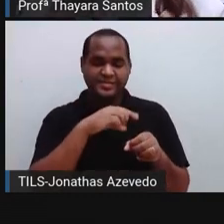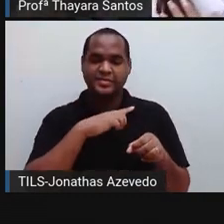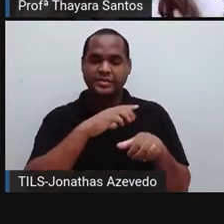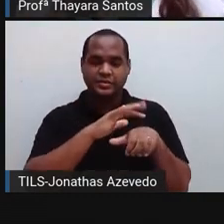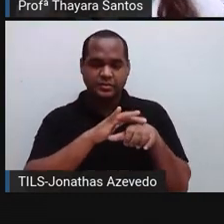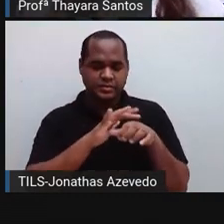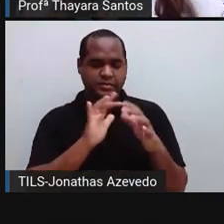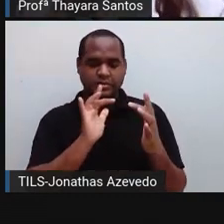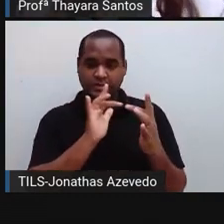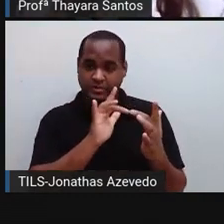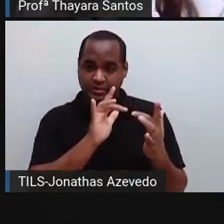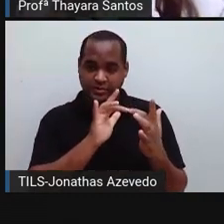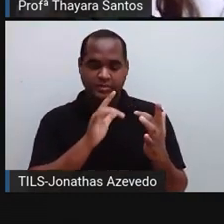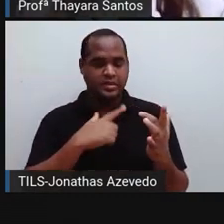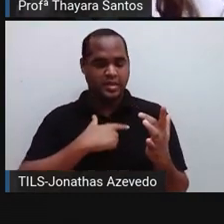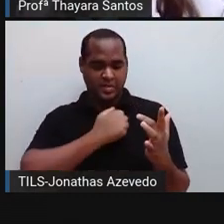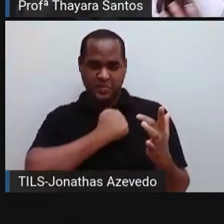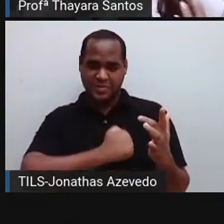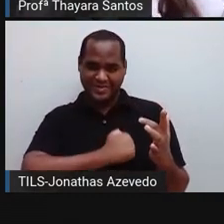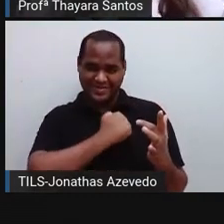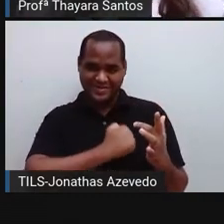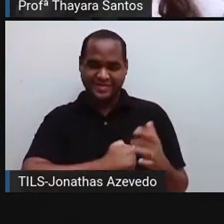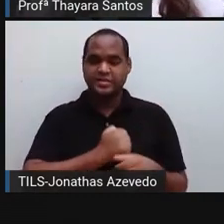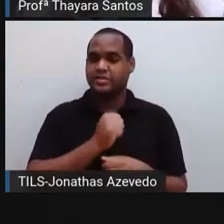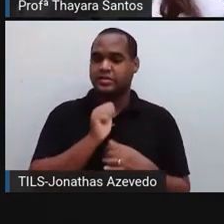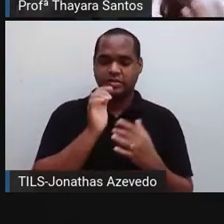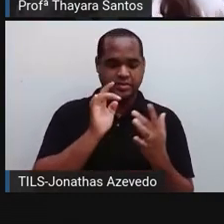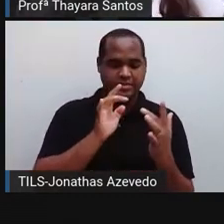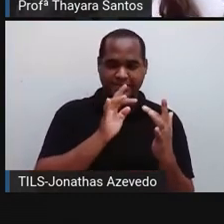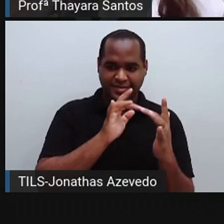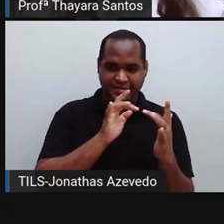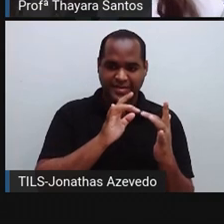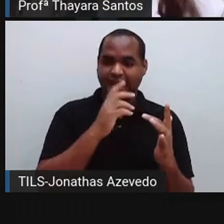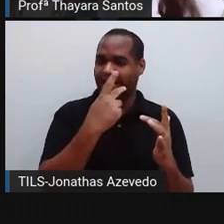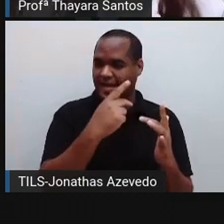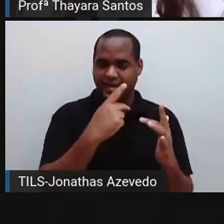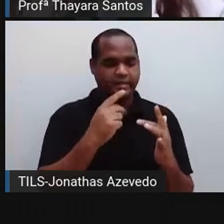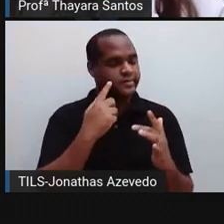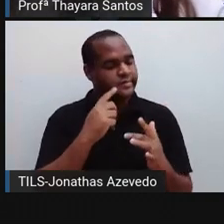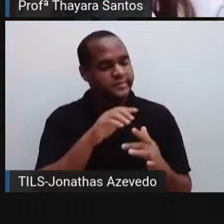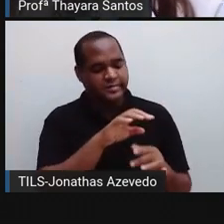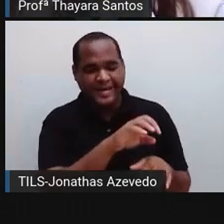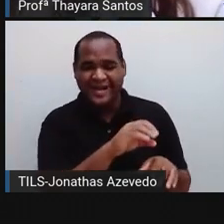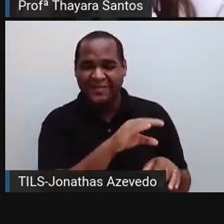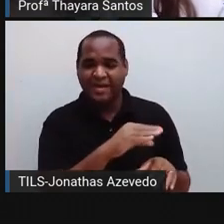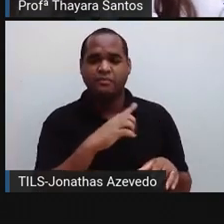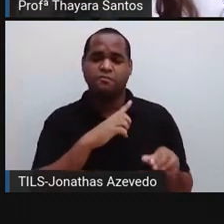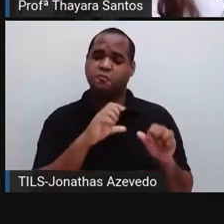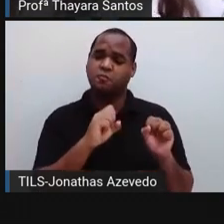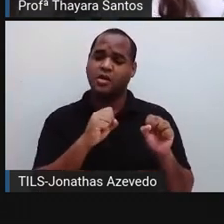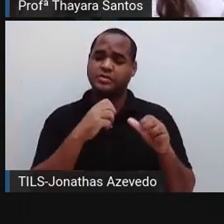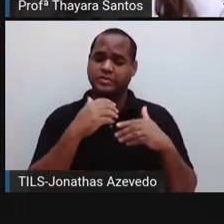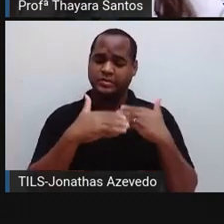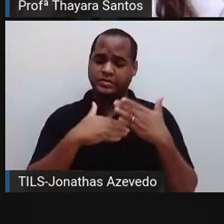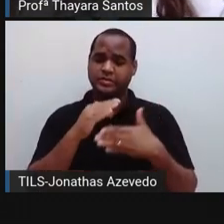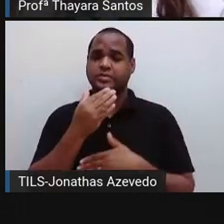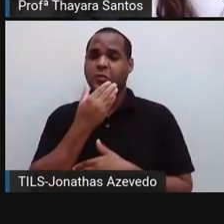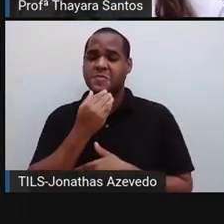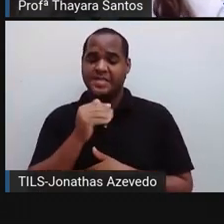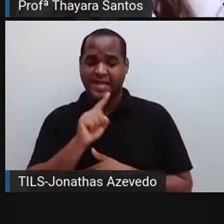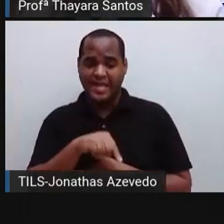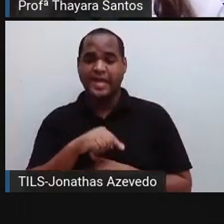contato com as fezes desses animais contaminados por esse protozoário pode fazer com que o homem